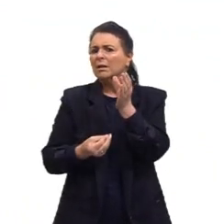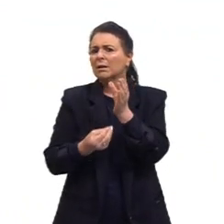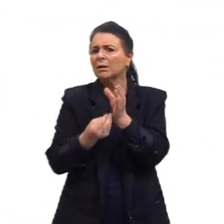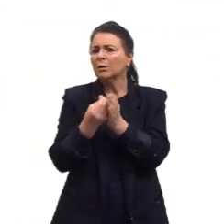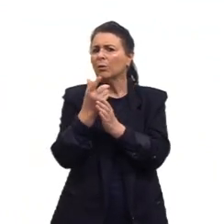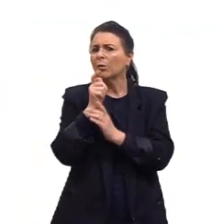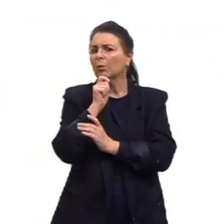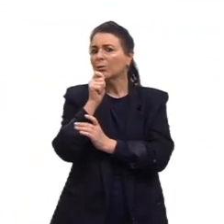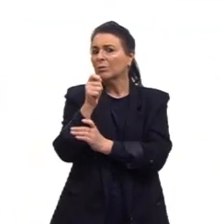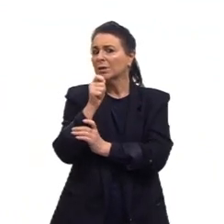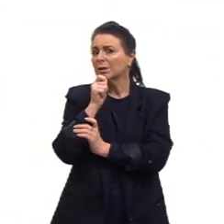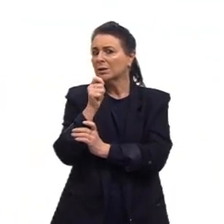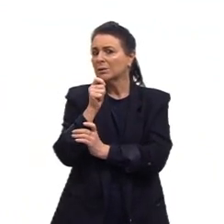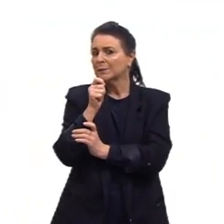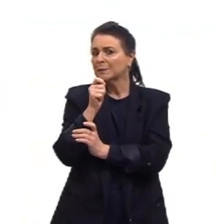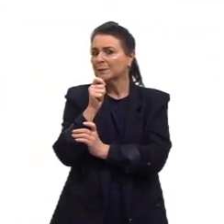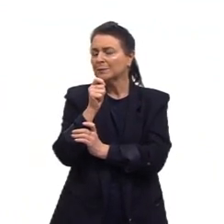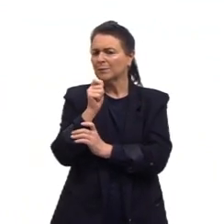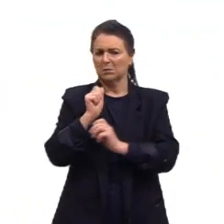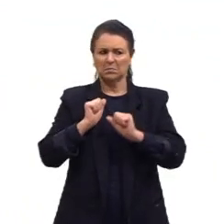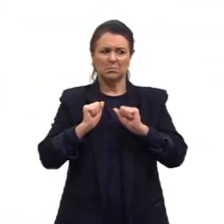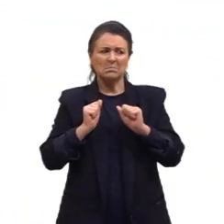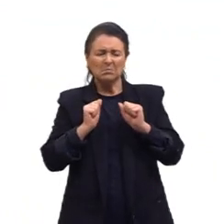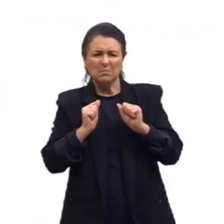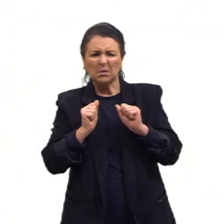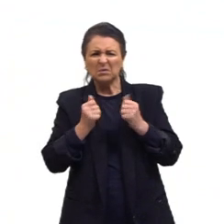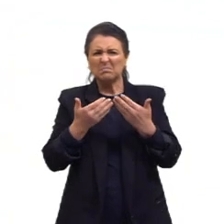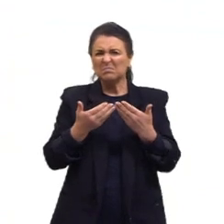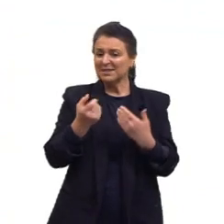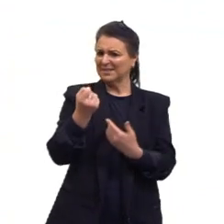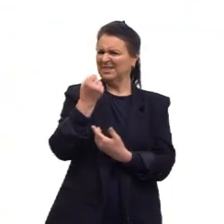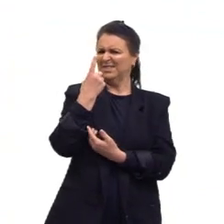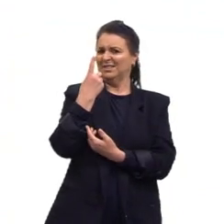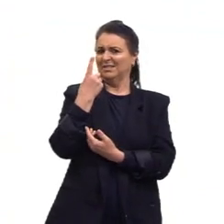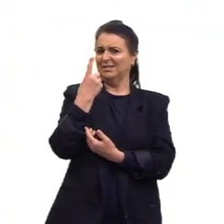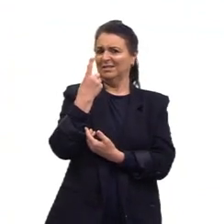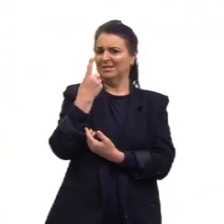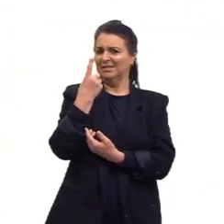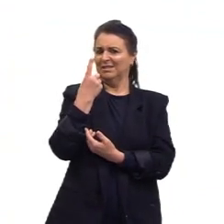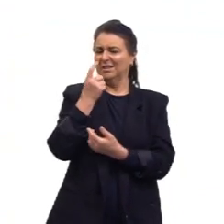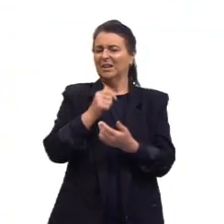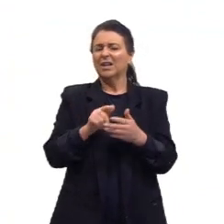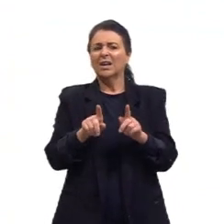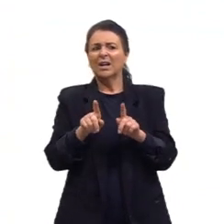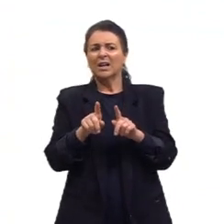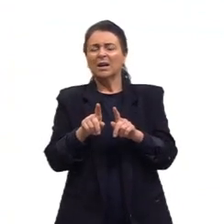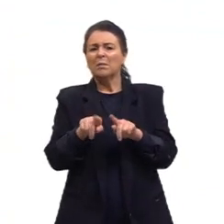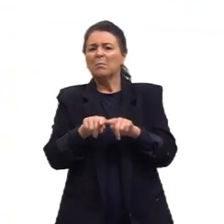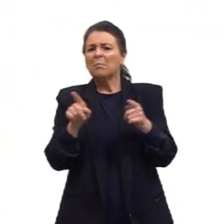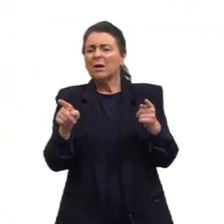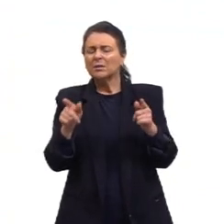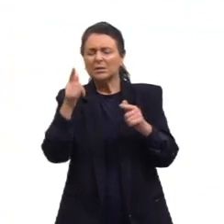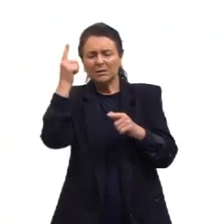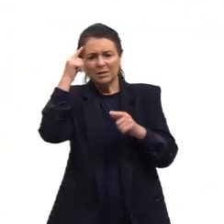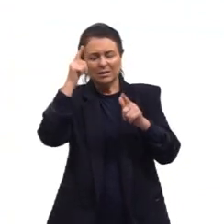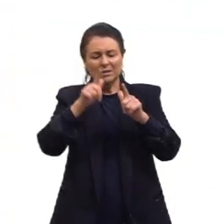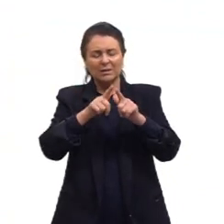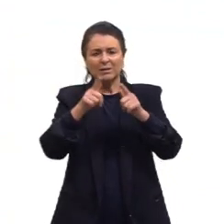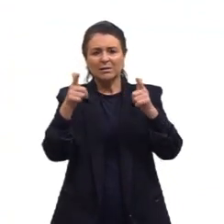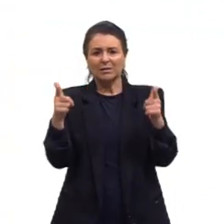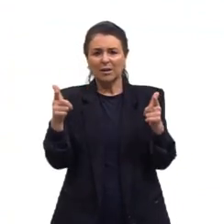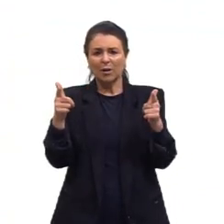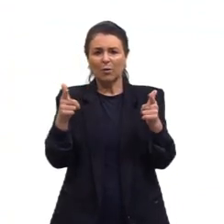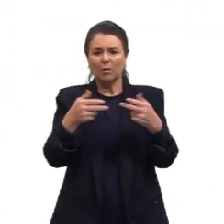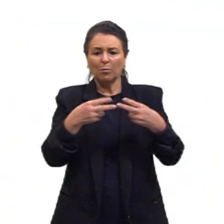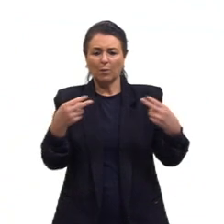jornalismo? Eu sei que pode parecer meio estranho isso que eu vou falar, porque quando a gente pensa em jornal, a gente pensa